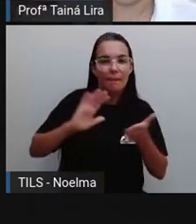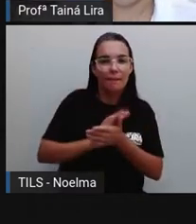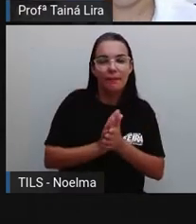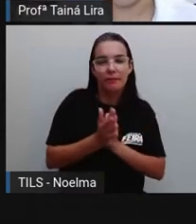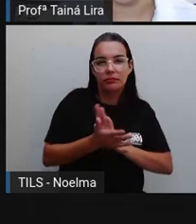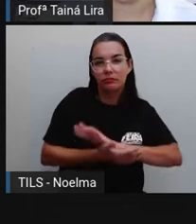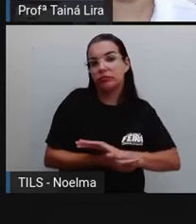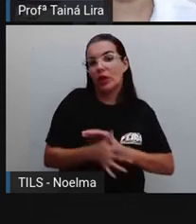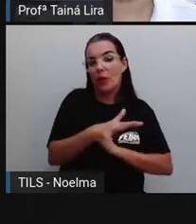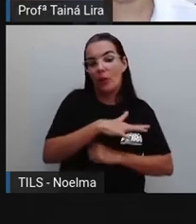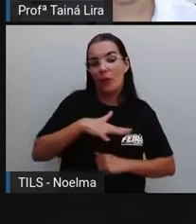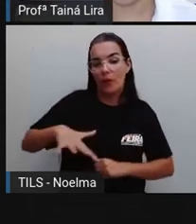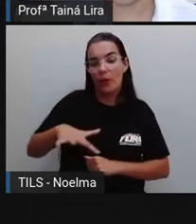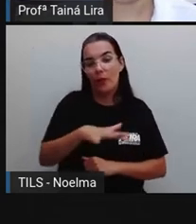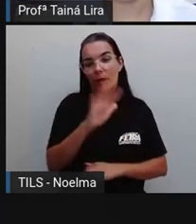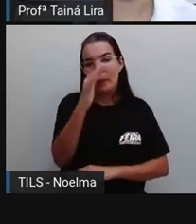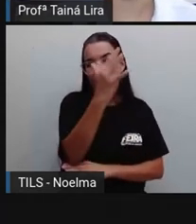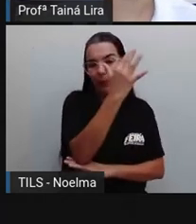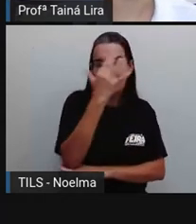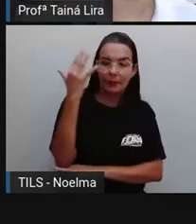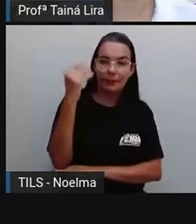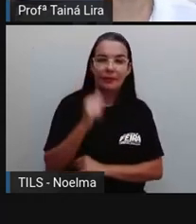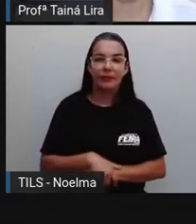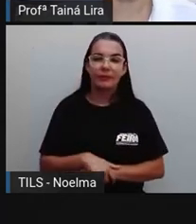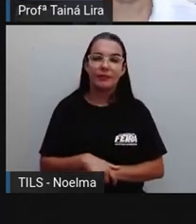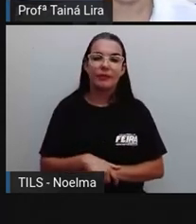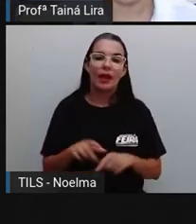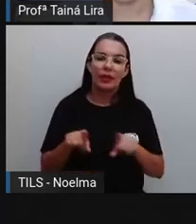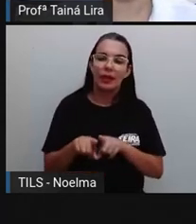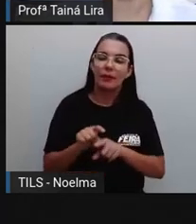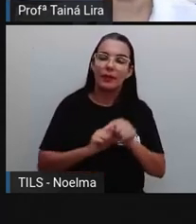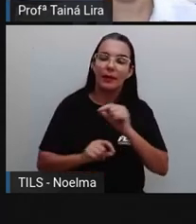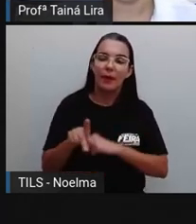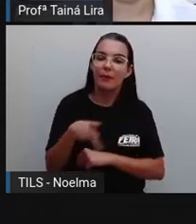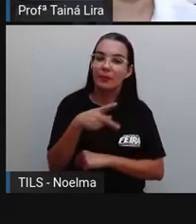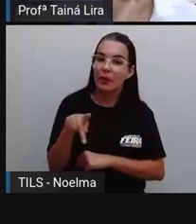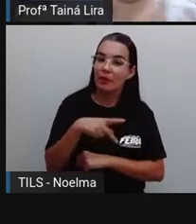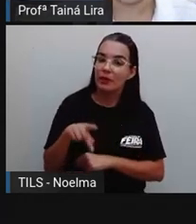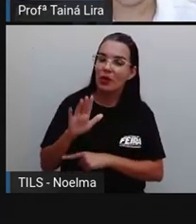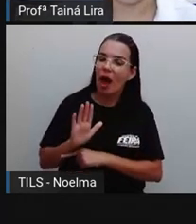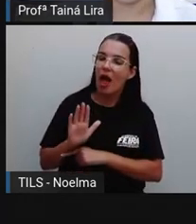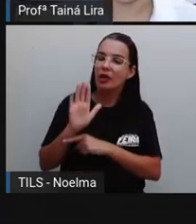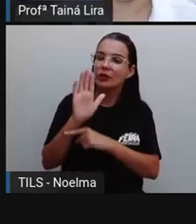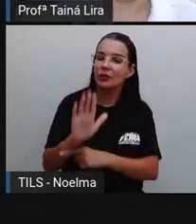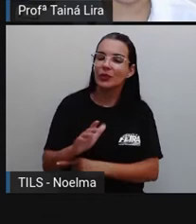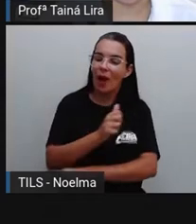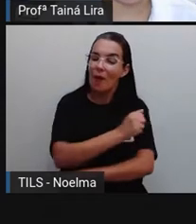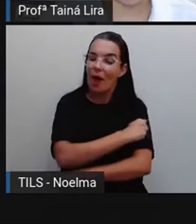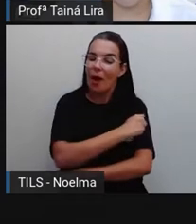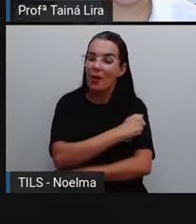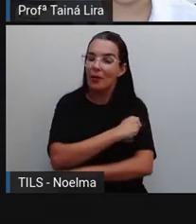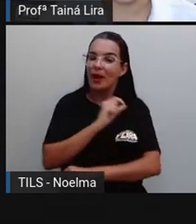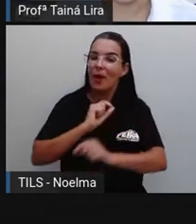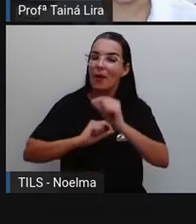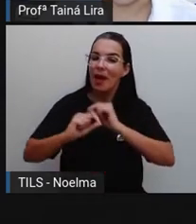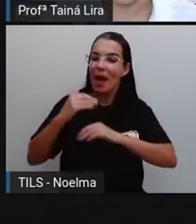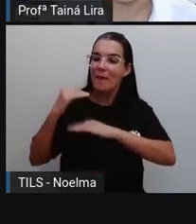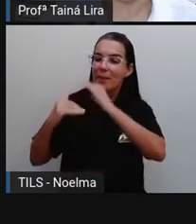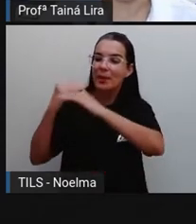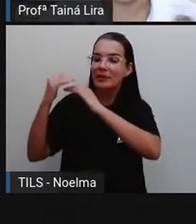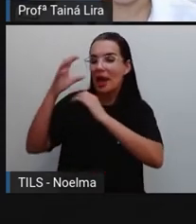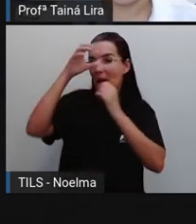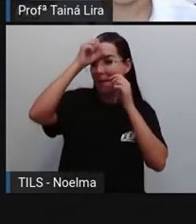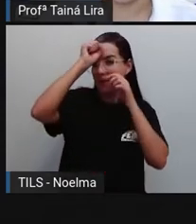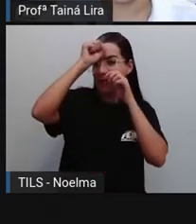O professor, né, que a Pró até já falou, que auxilia o aluno no processo ali de aprendizagem, tá?